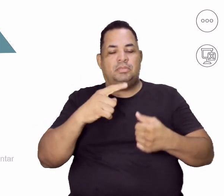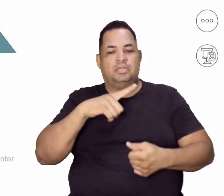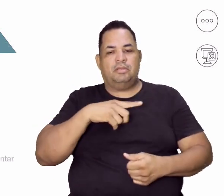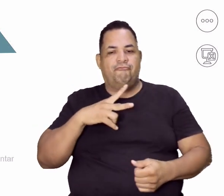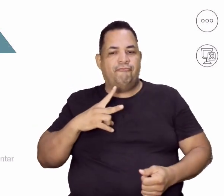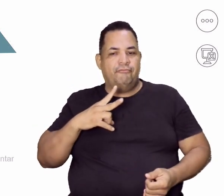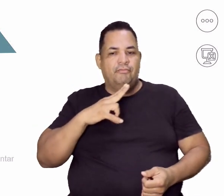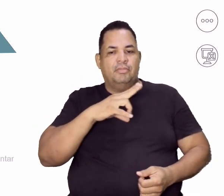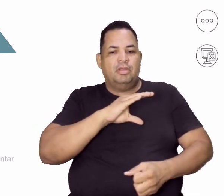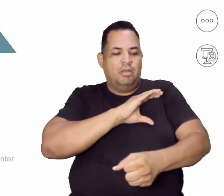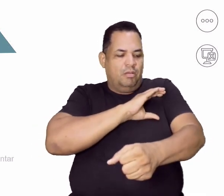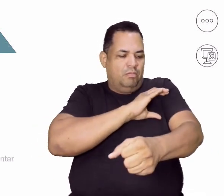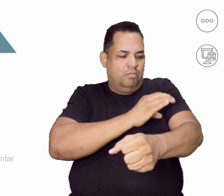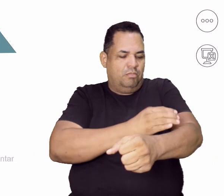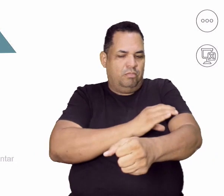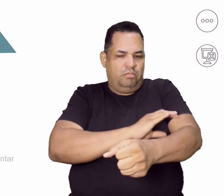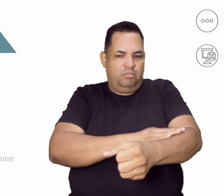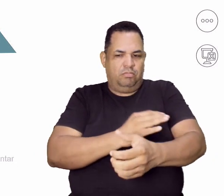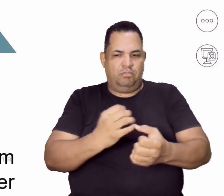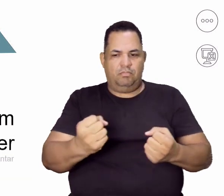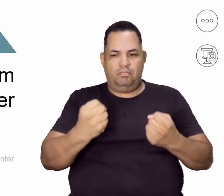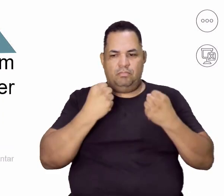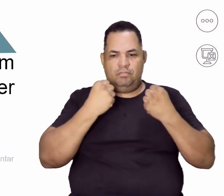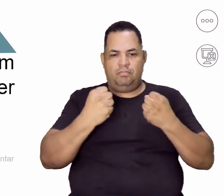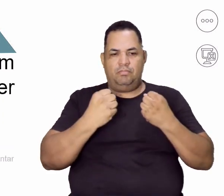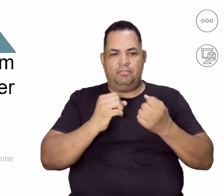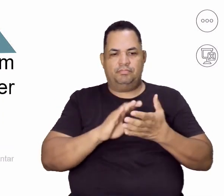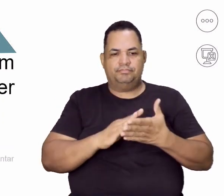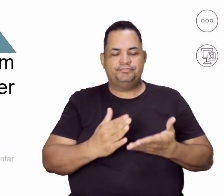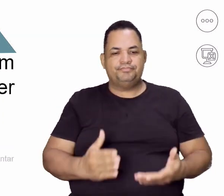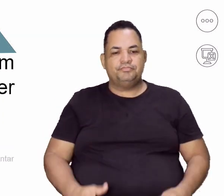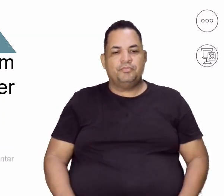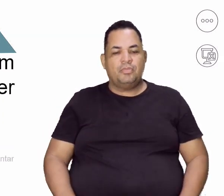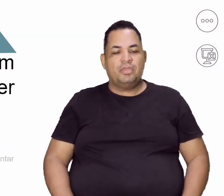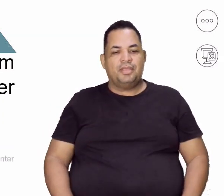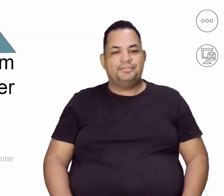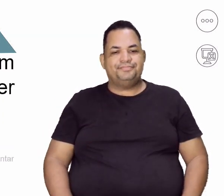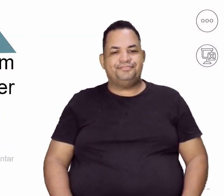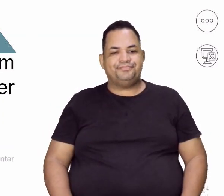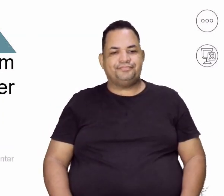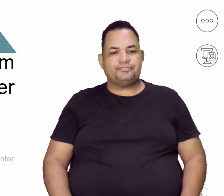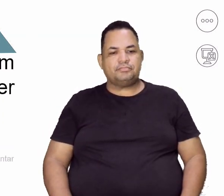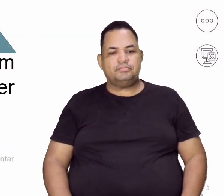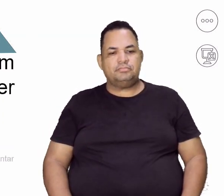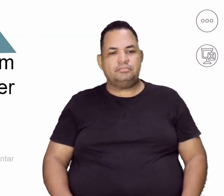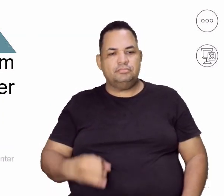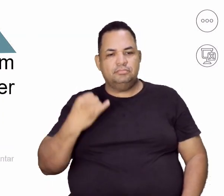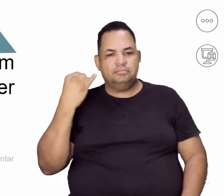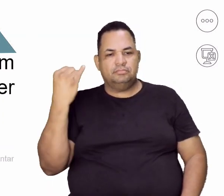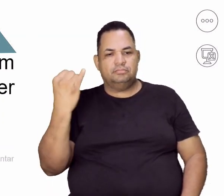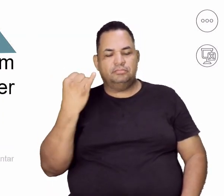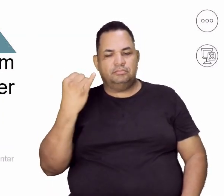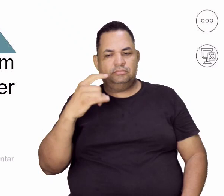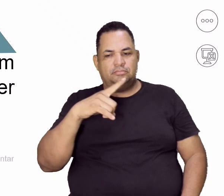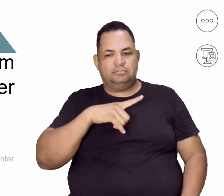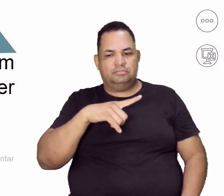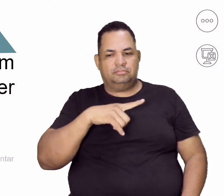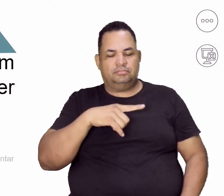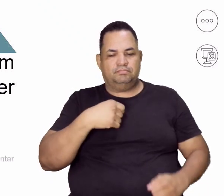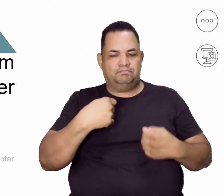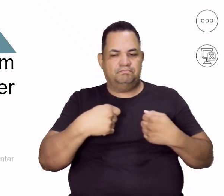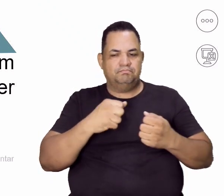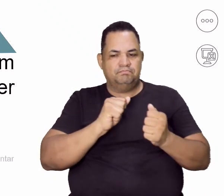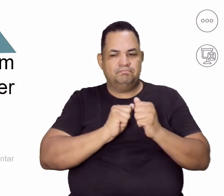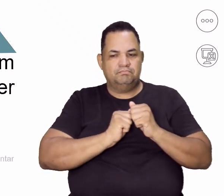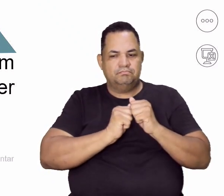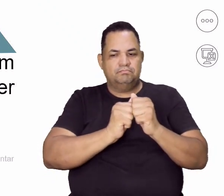Preciso ganhar massa muscular. E aí, é importante estar sempre tendo um acompanhamento médico.